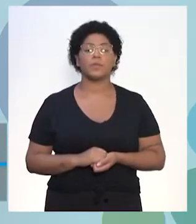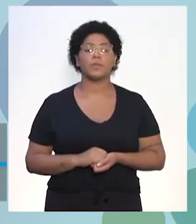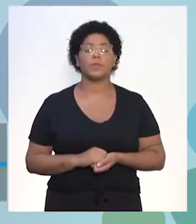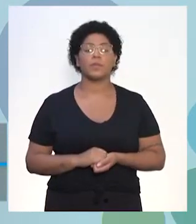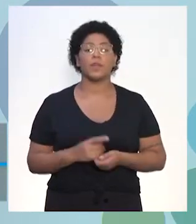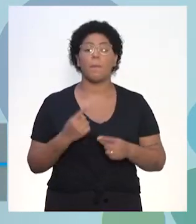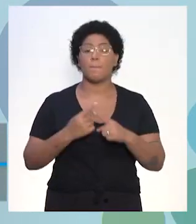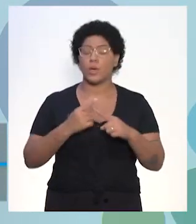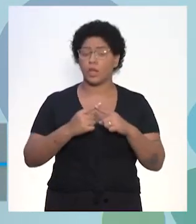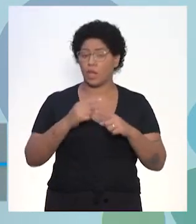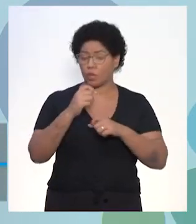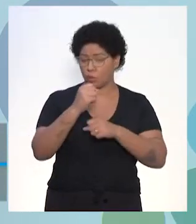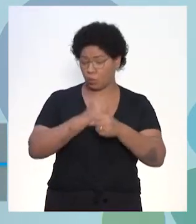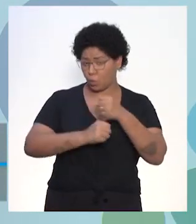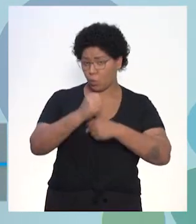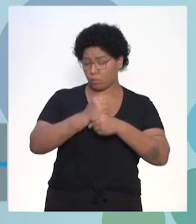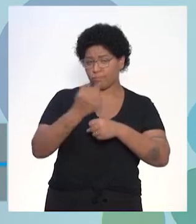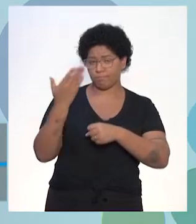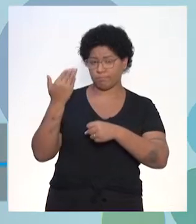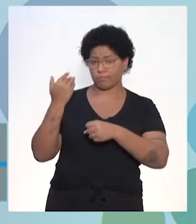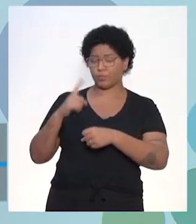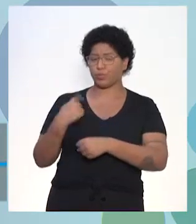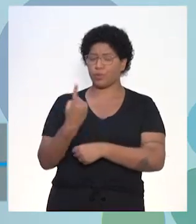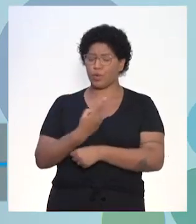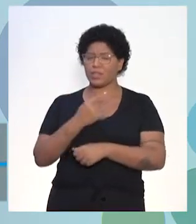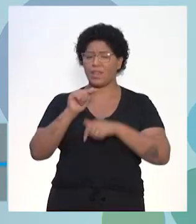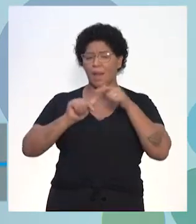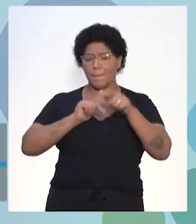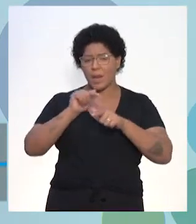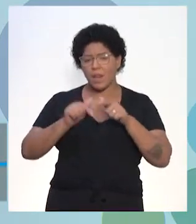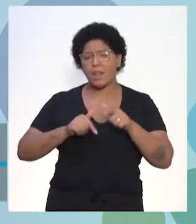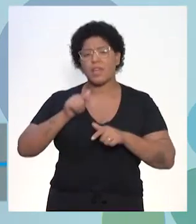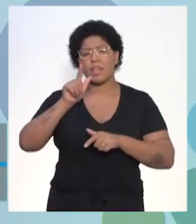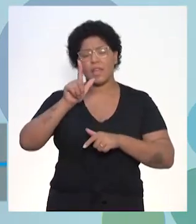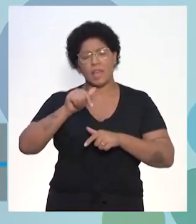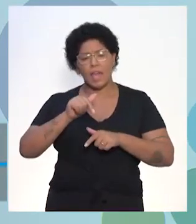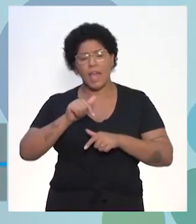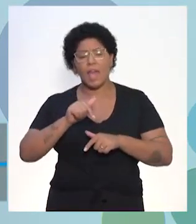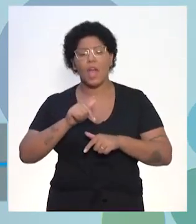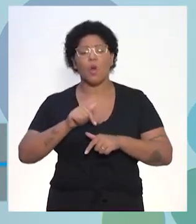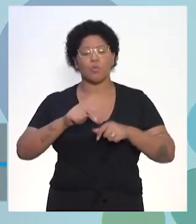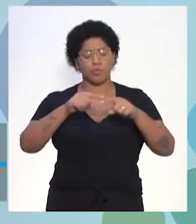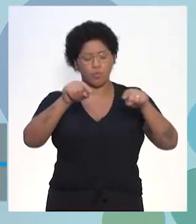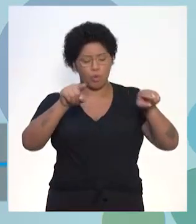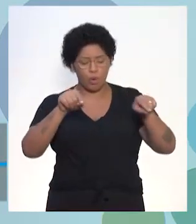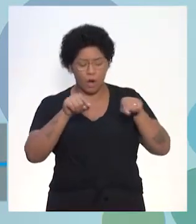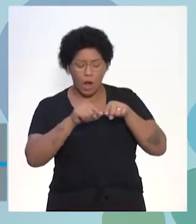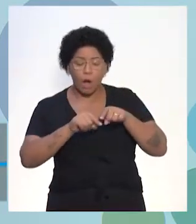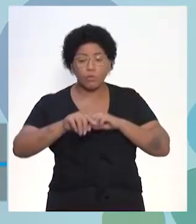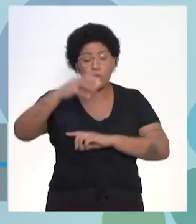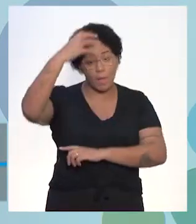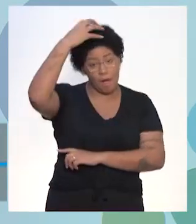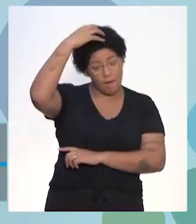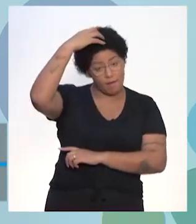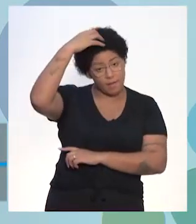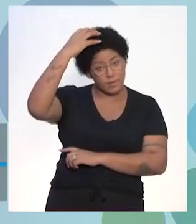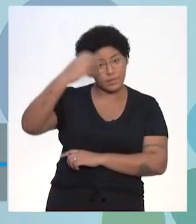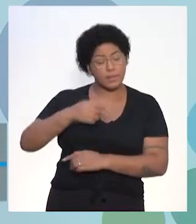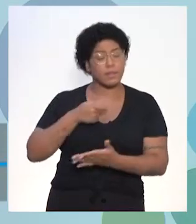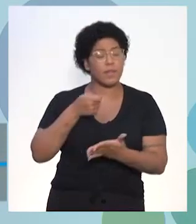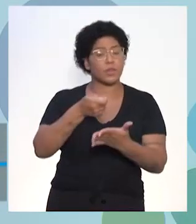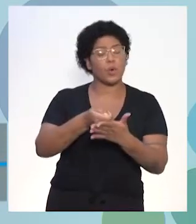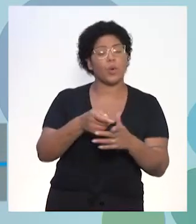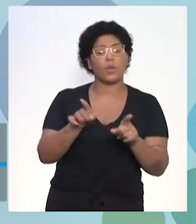finalzinho do ano passado, 2020, nós trabalhamos com a questão dos patrimônios mundiais da Unesco, trabalhamos com a análise de